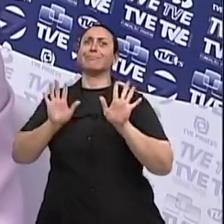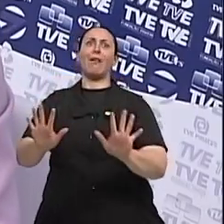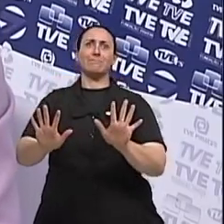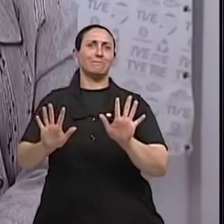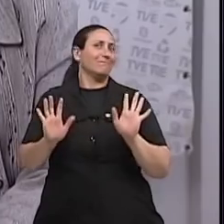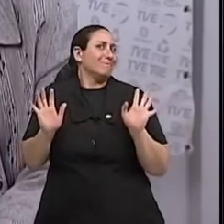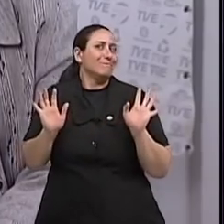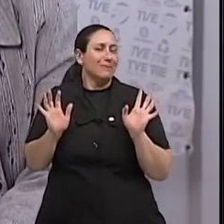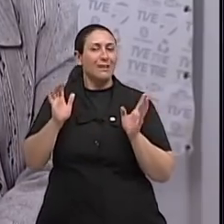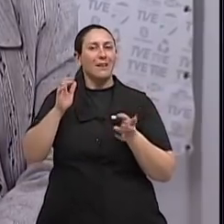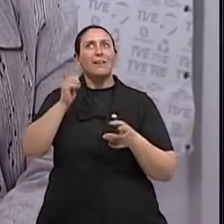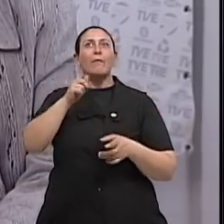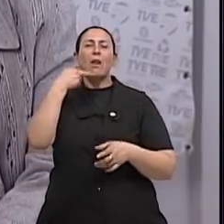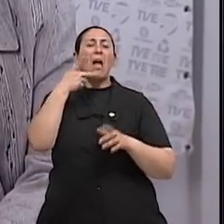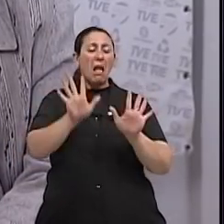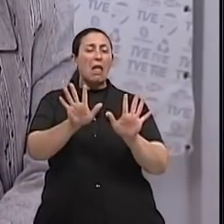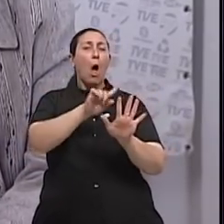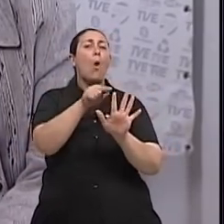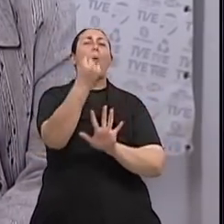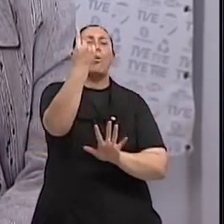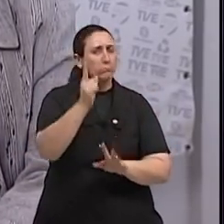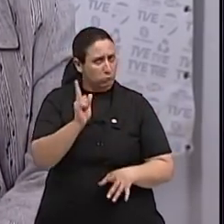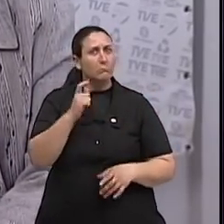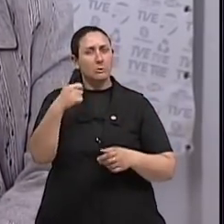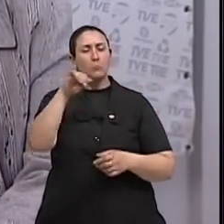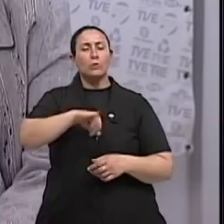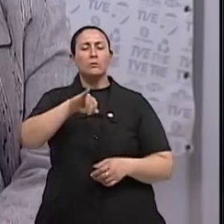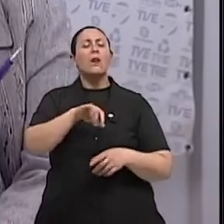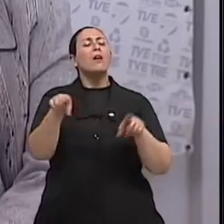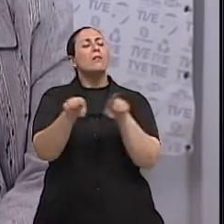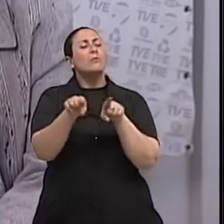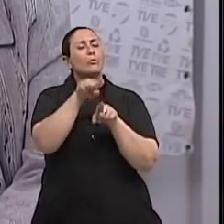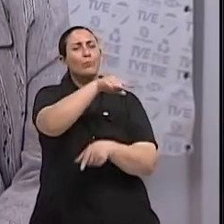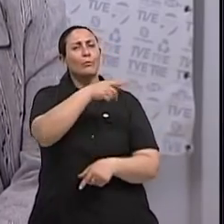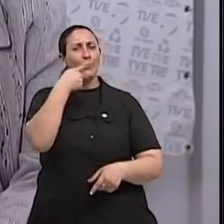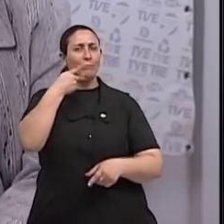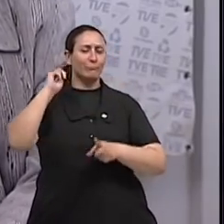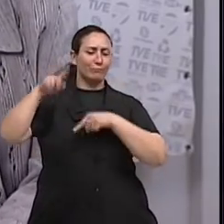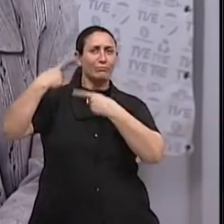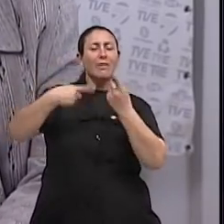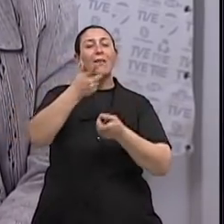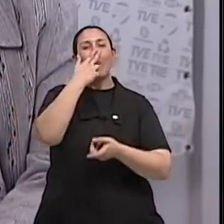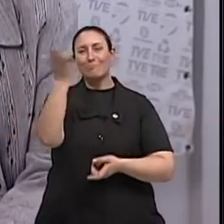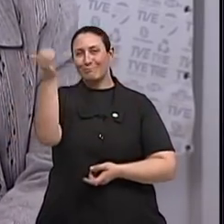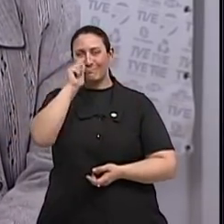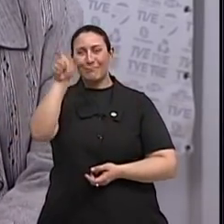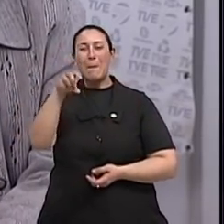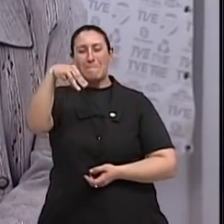acha cedo. E a questão agora da hereditariedade, eu quero lhe perguntar. Porque a Malu colocou que a irmã teve.